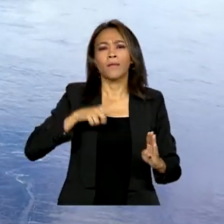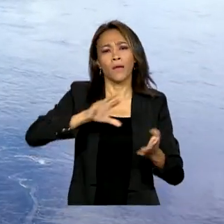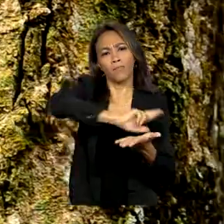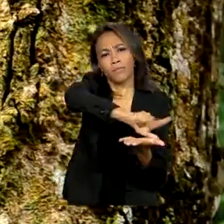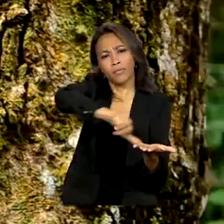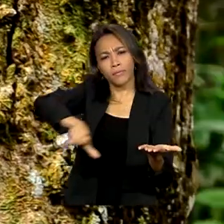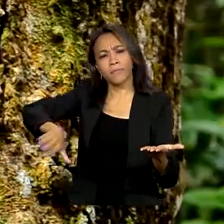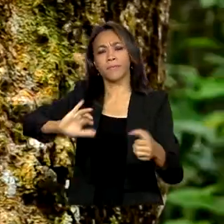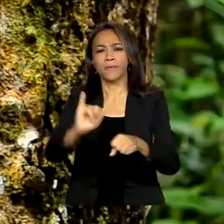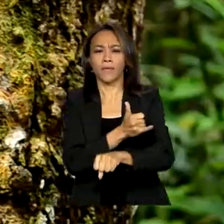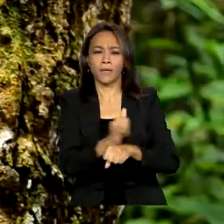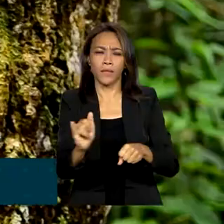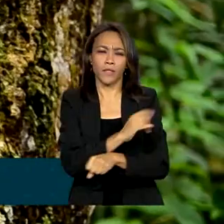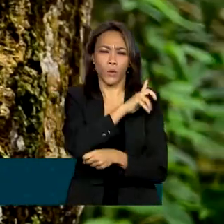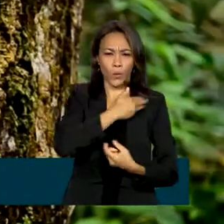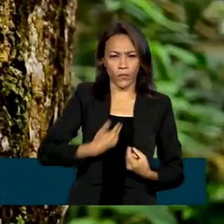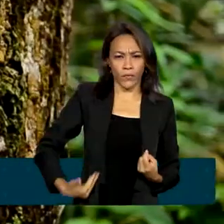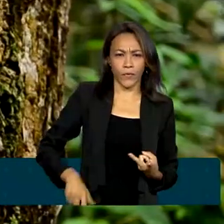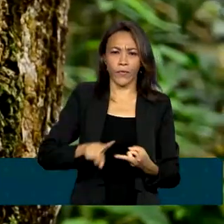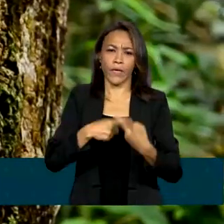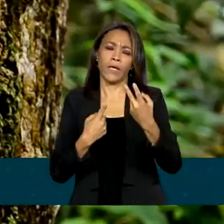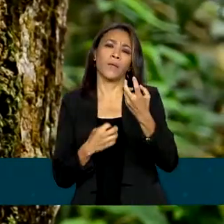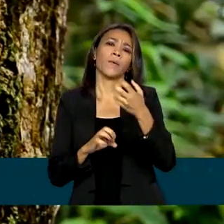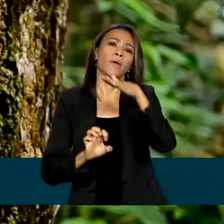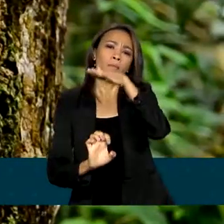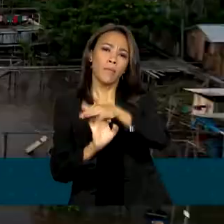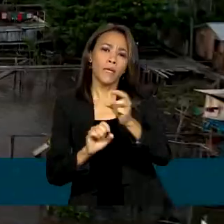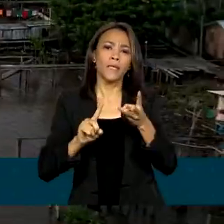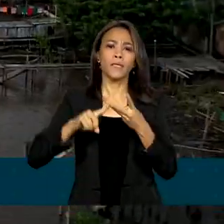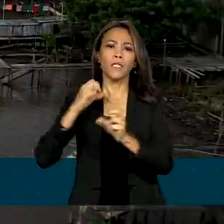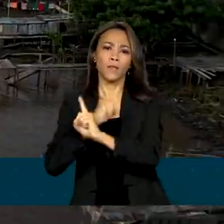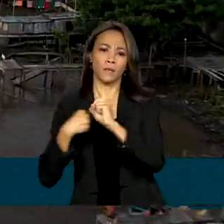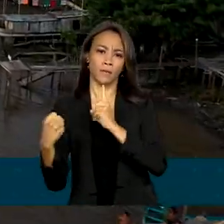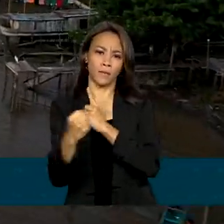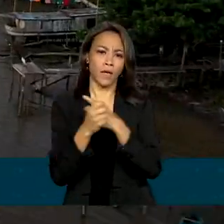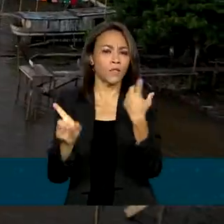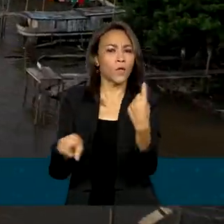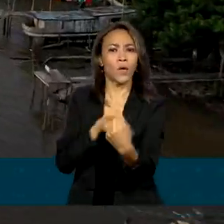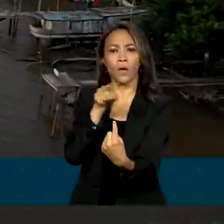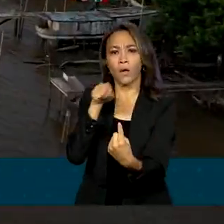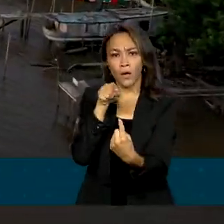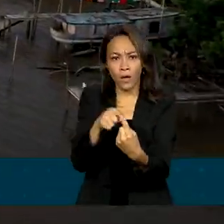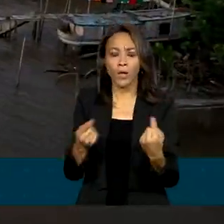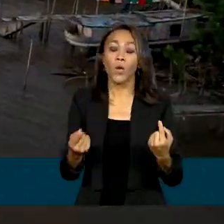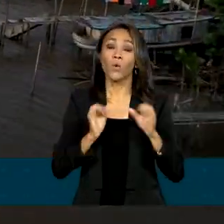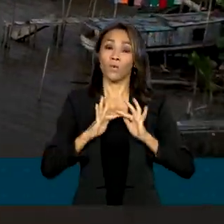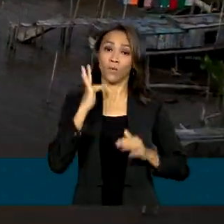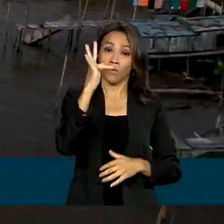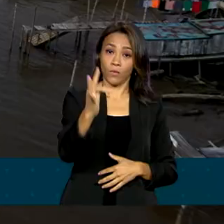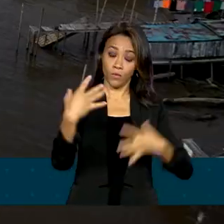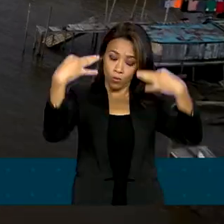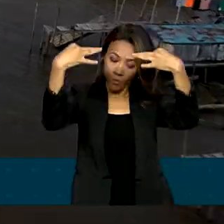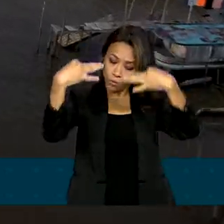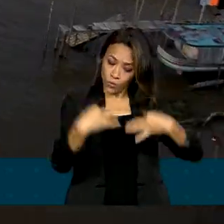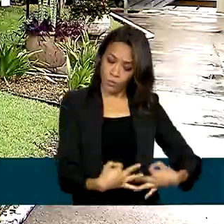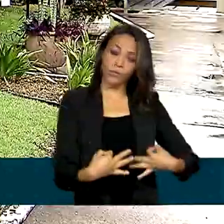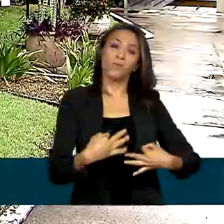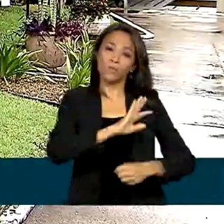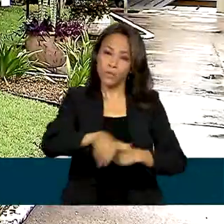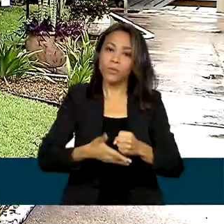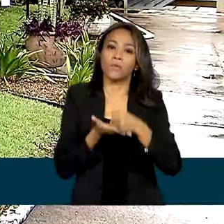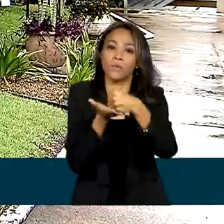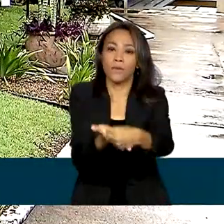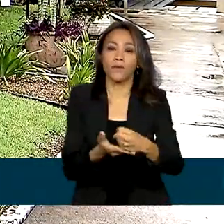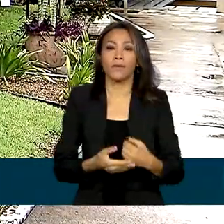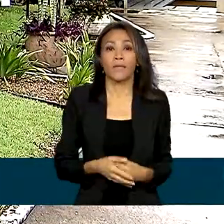governos, iniciativa privada e da sociedade civil, na busca de um futuro mais justo e sustentável. E